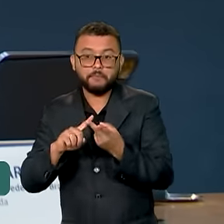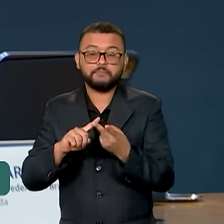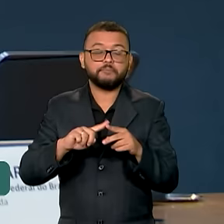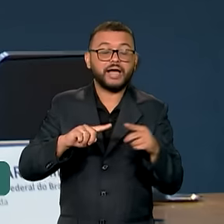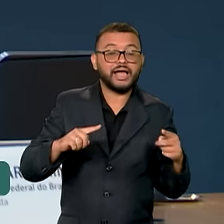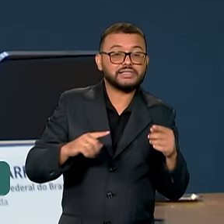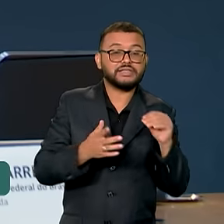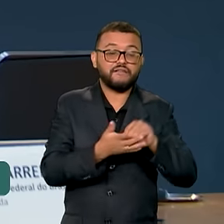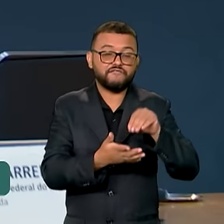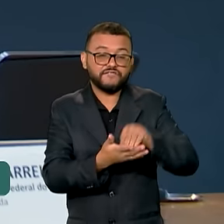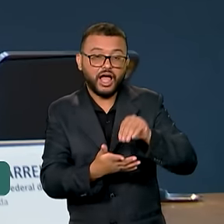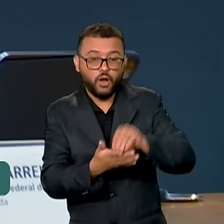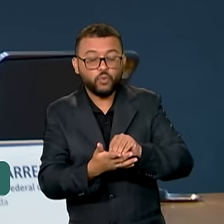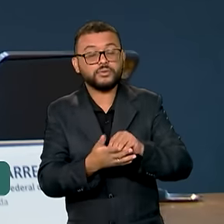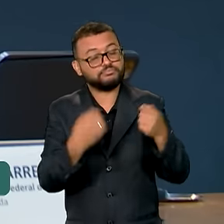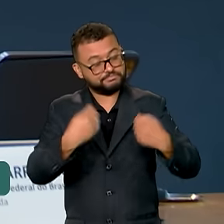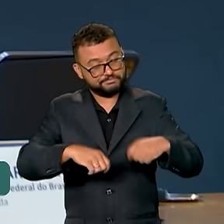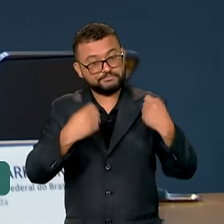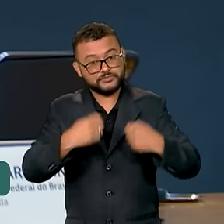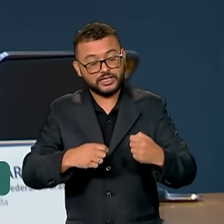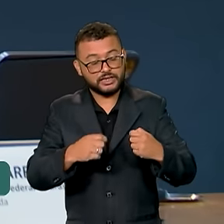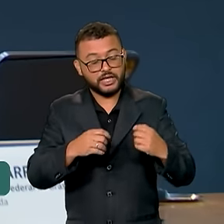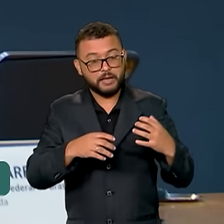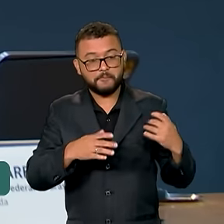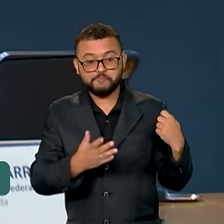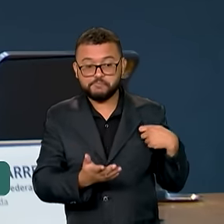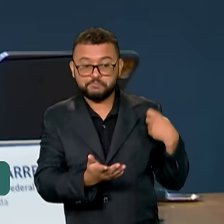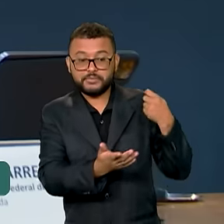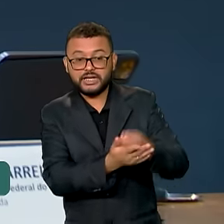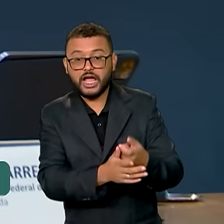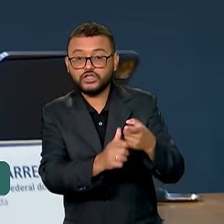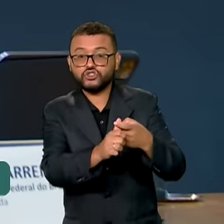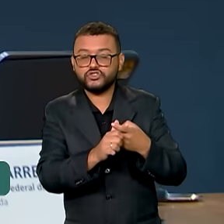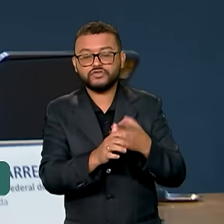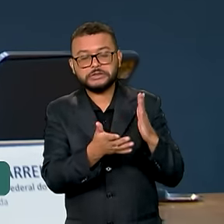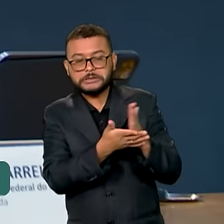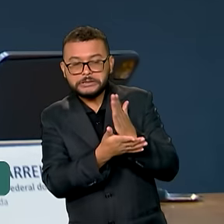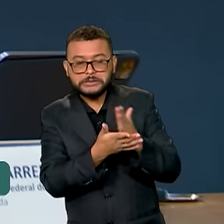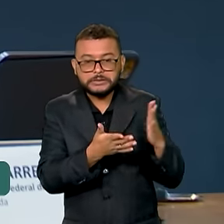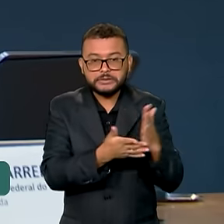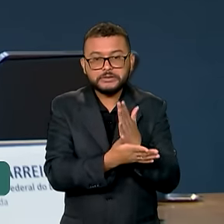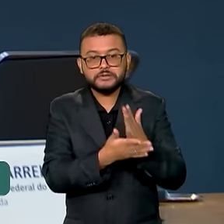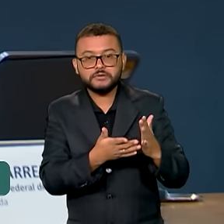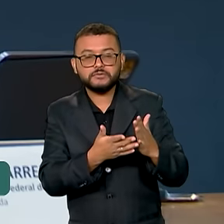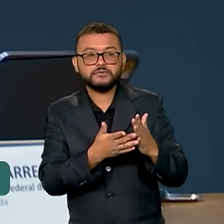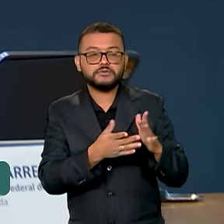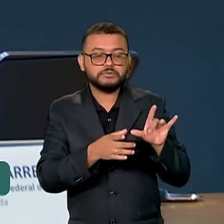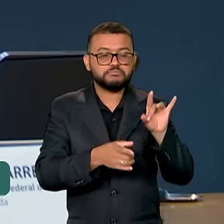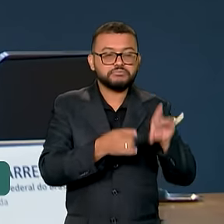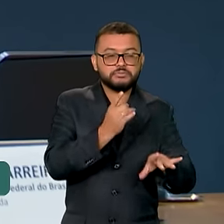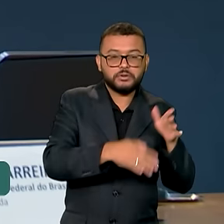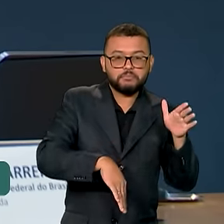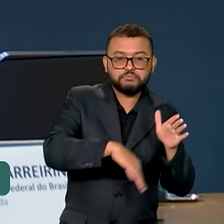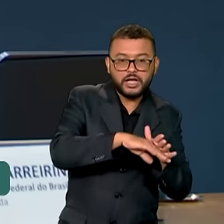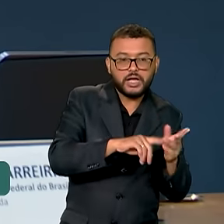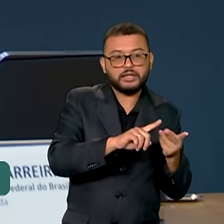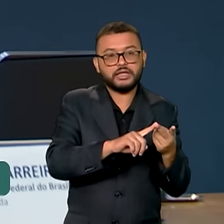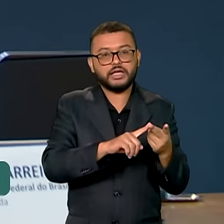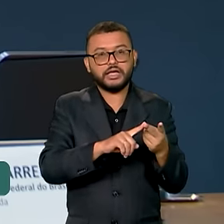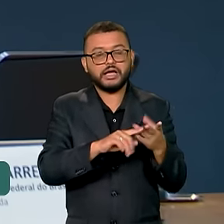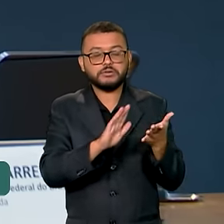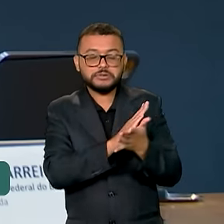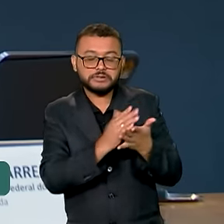inferior ao que é necessário para cobrir as despesas por conta de algumas desonerações aí, de algumas